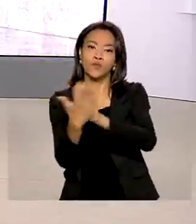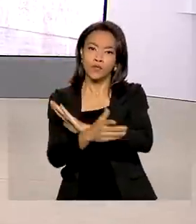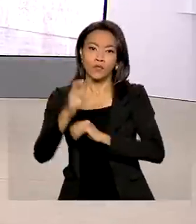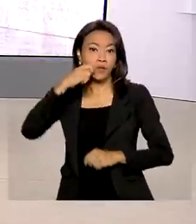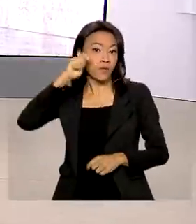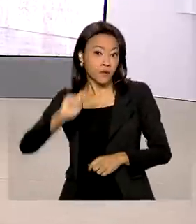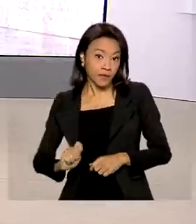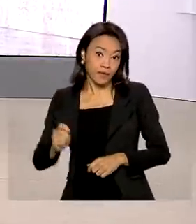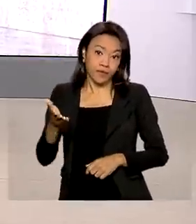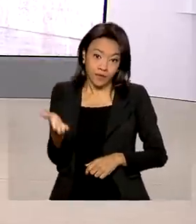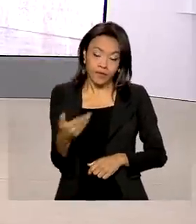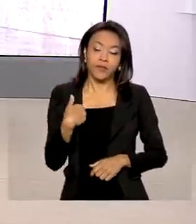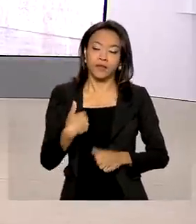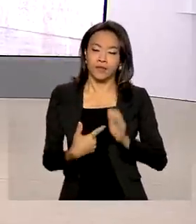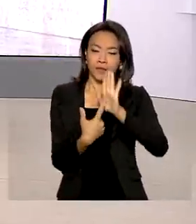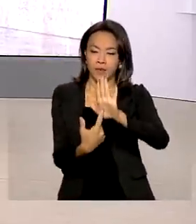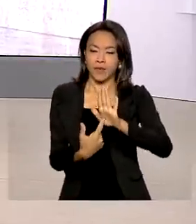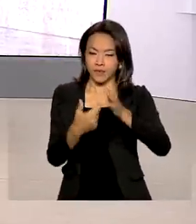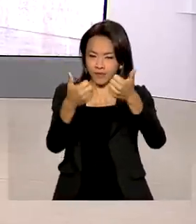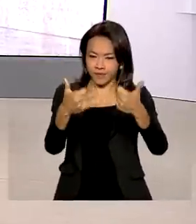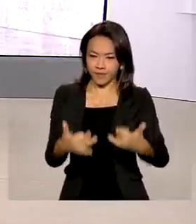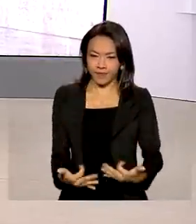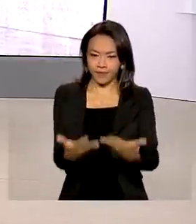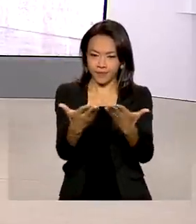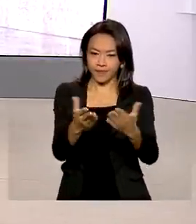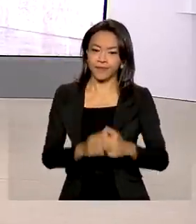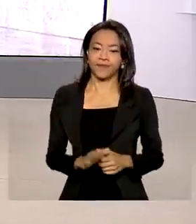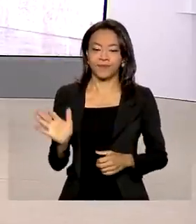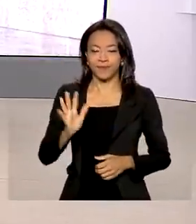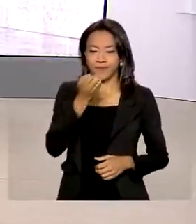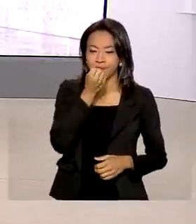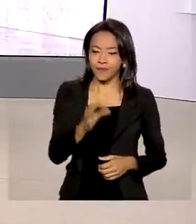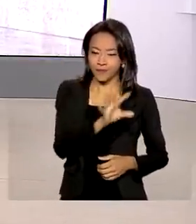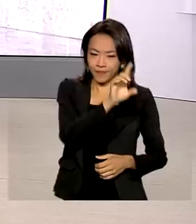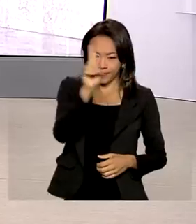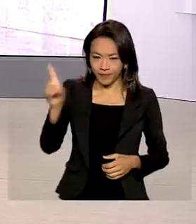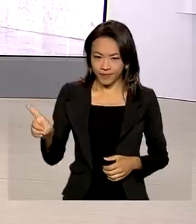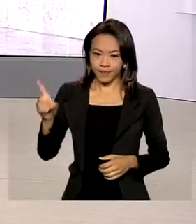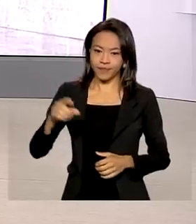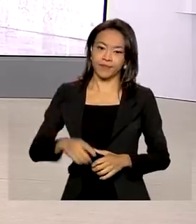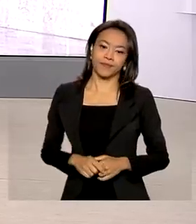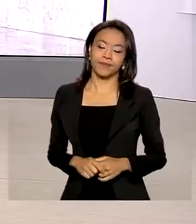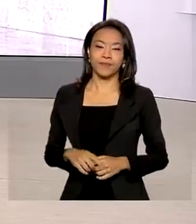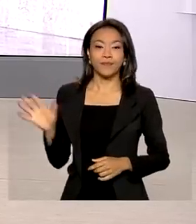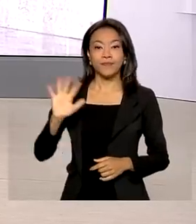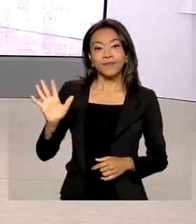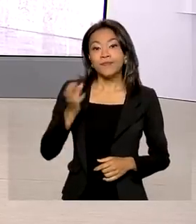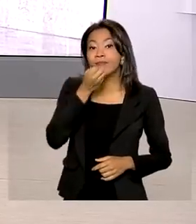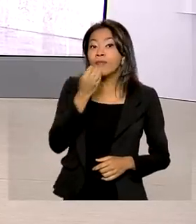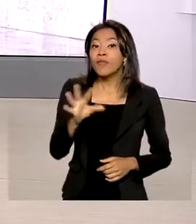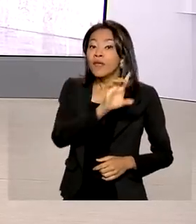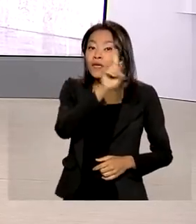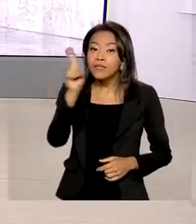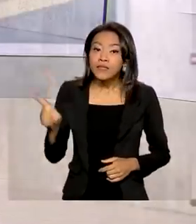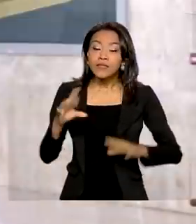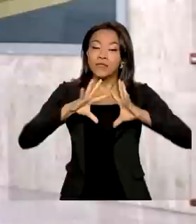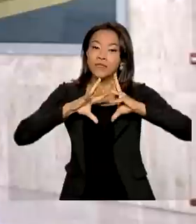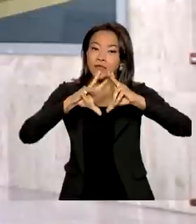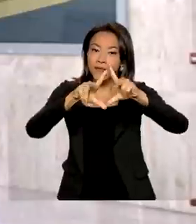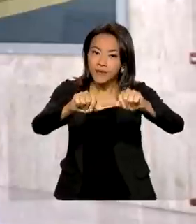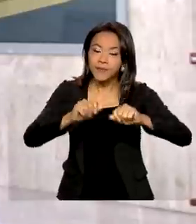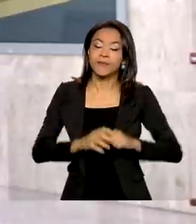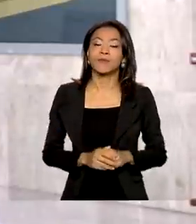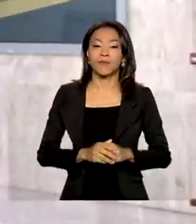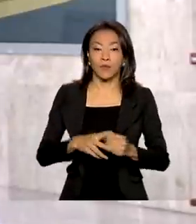mais informações para a gente ao vivo. Olá, Glauco. Bom dia. Olá, bom dia, Luciana. Bom dia a todos.